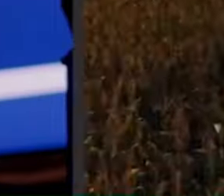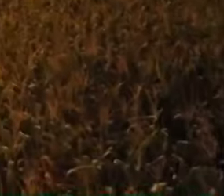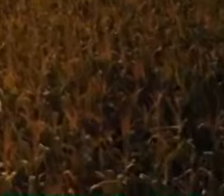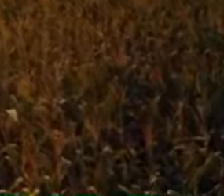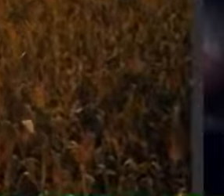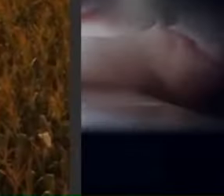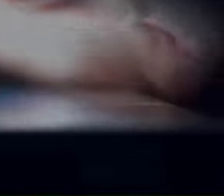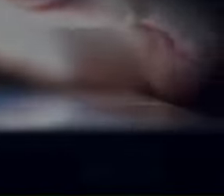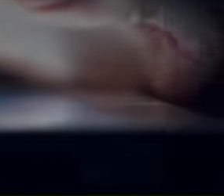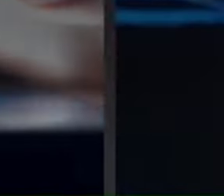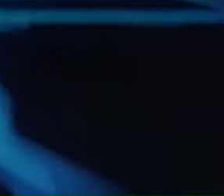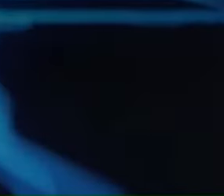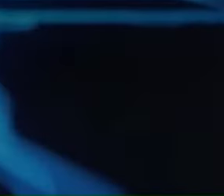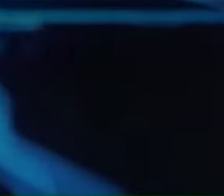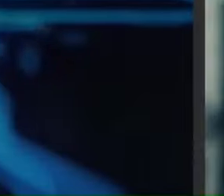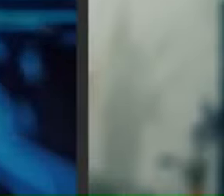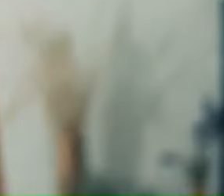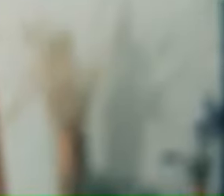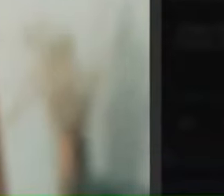Inovar para evoluir.